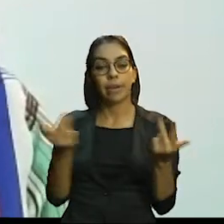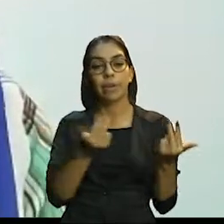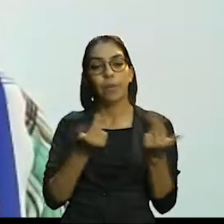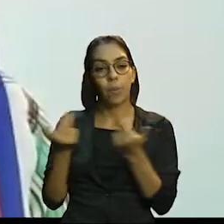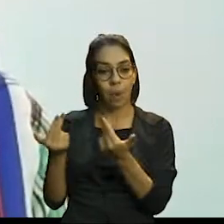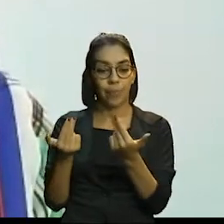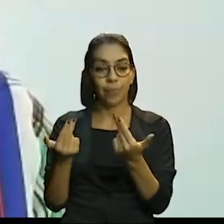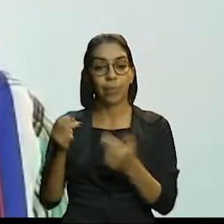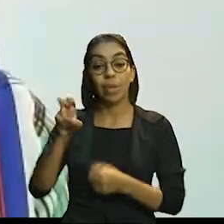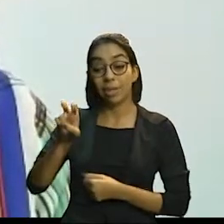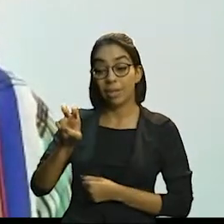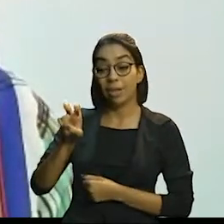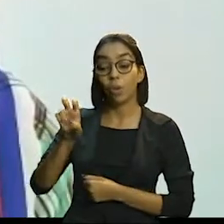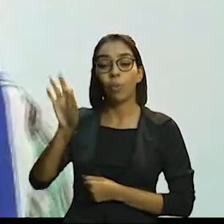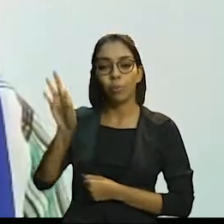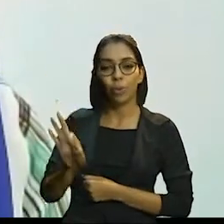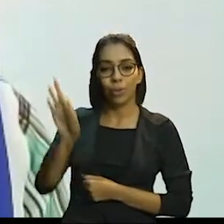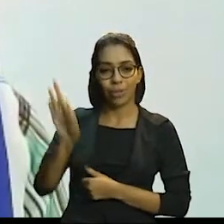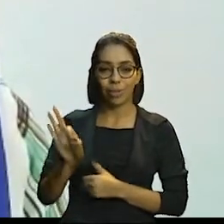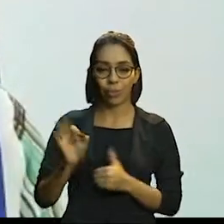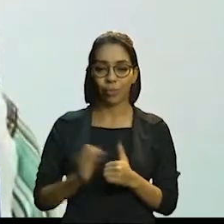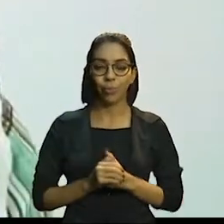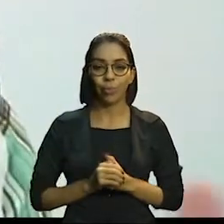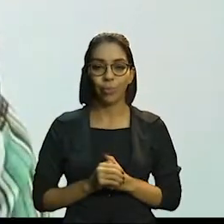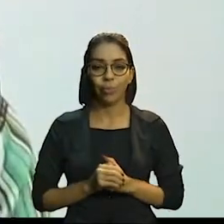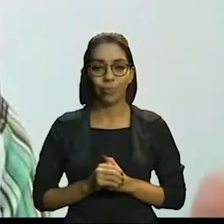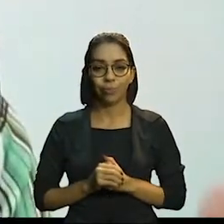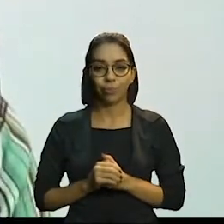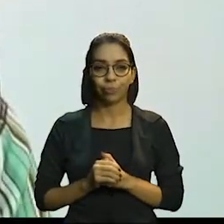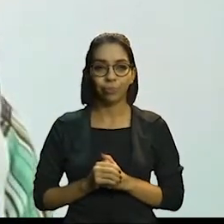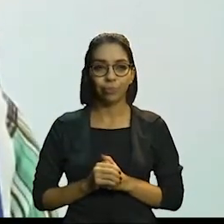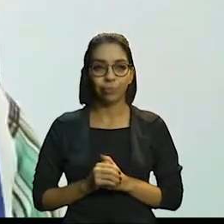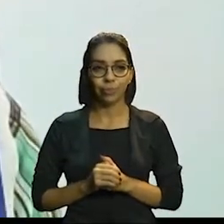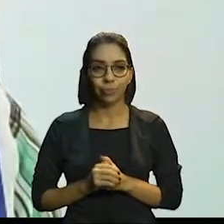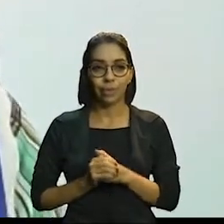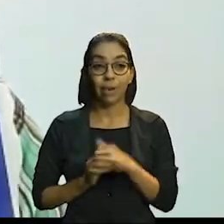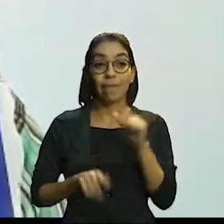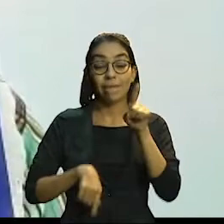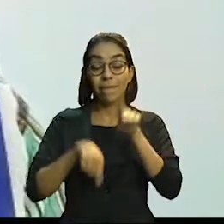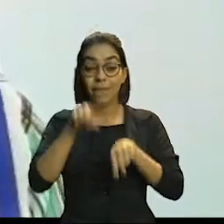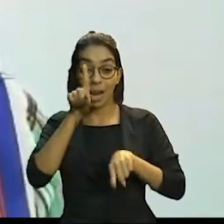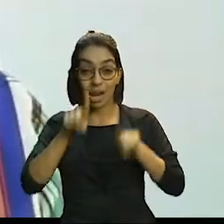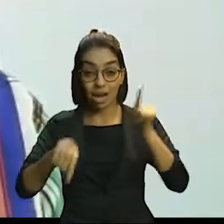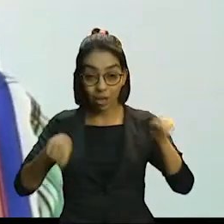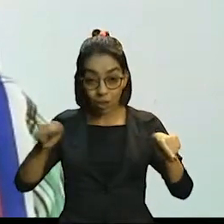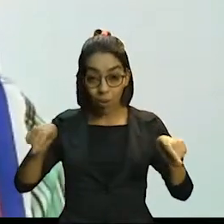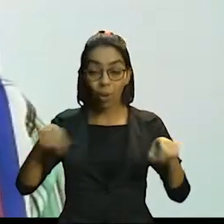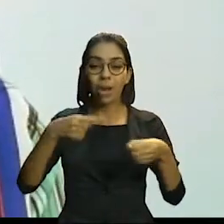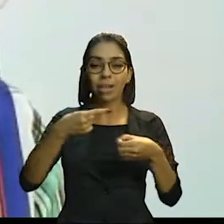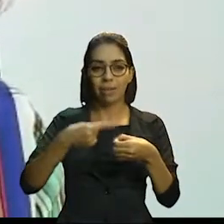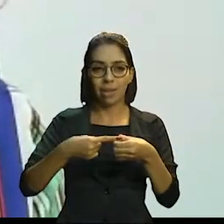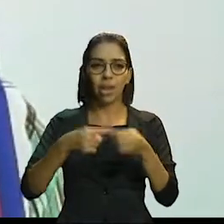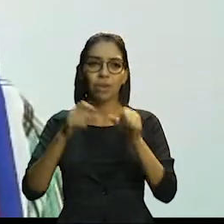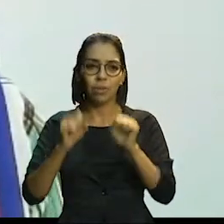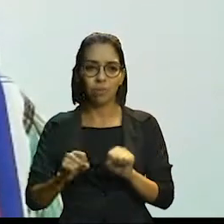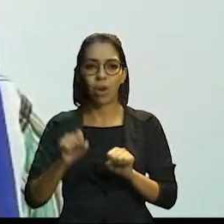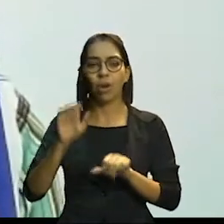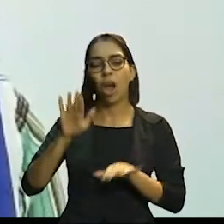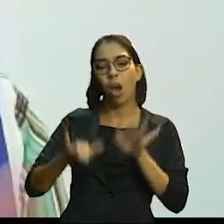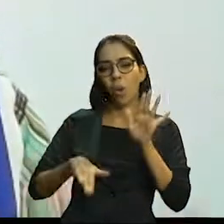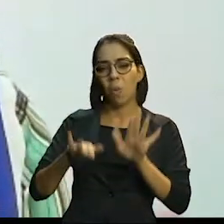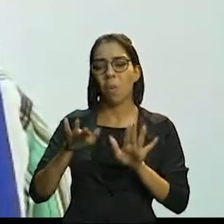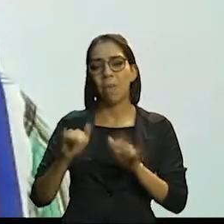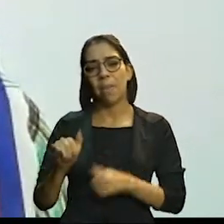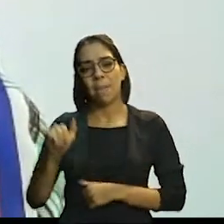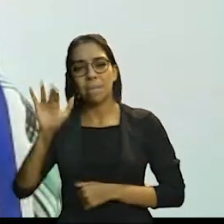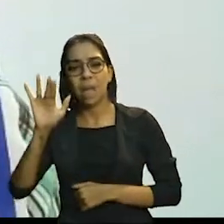país, de 5%. A variação entre as cidades pode mudar um pouco, algumas mais, outras menos,